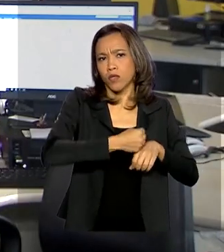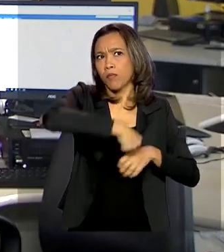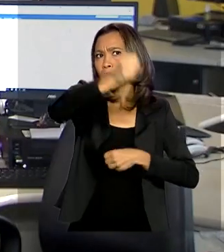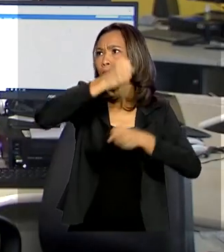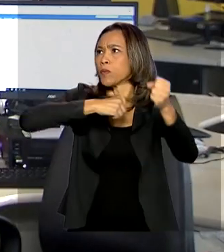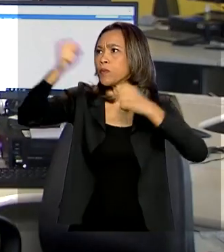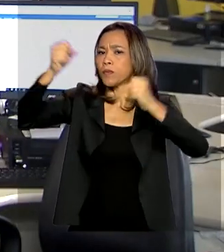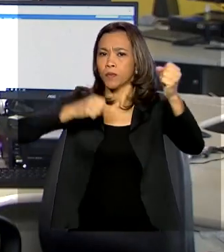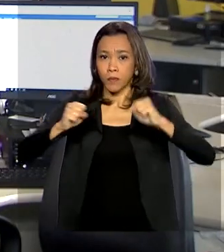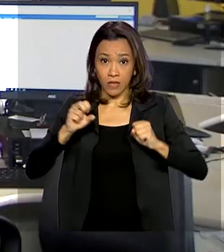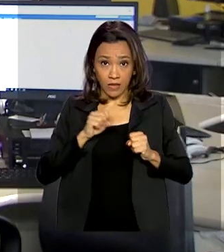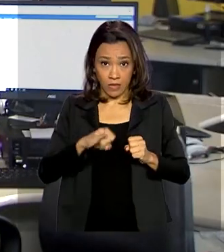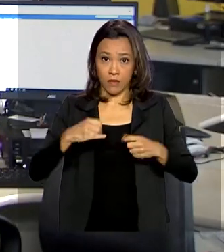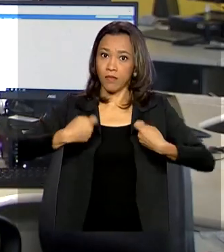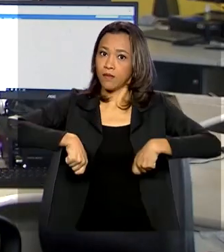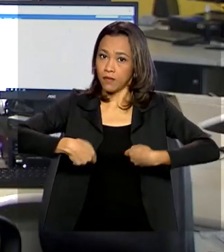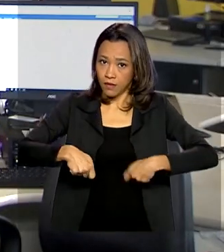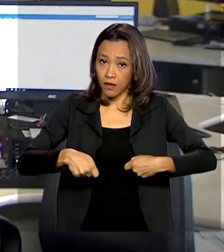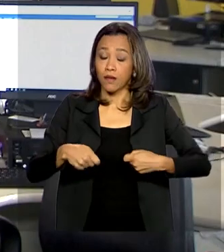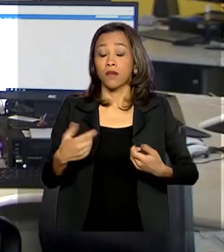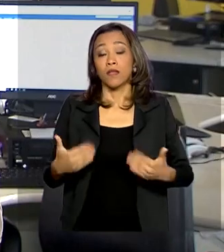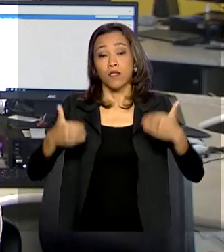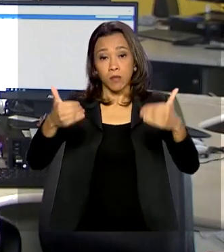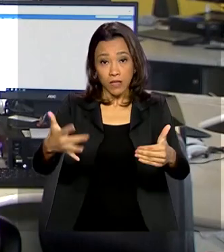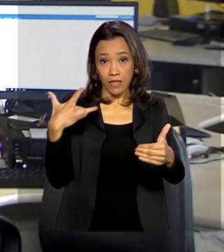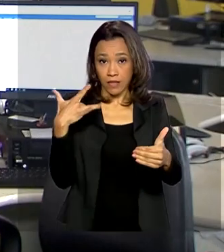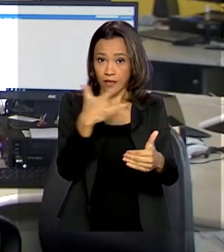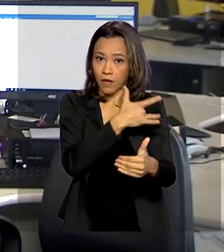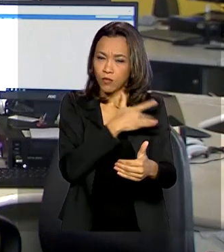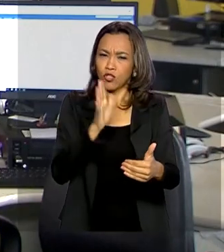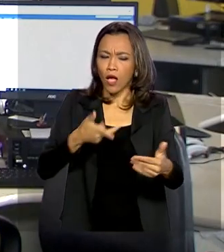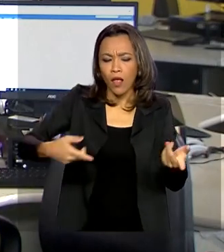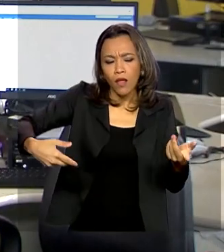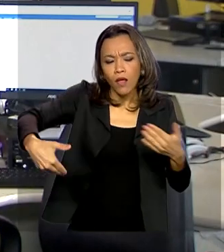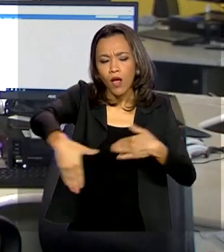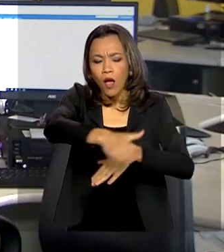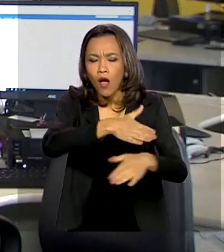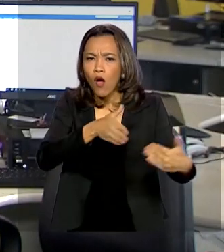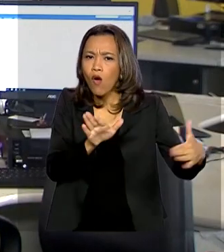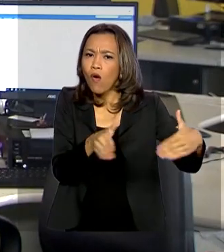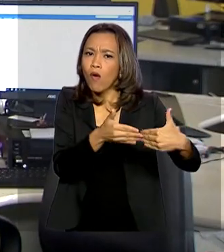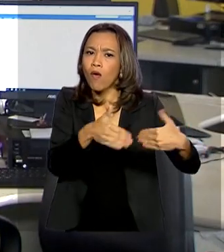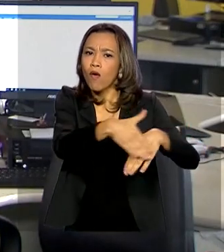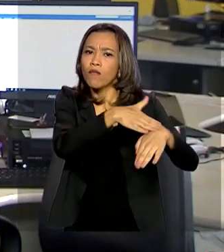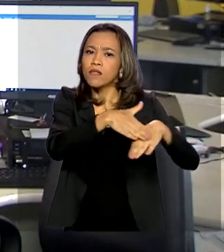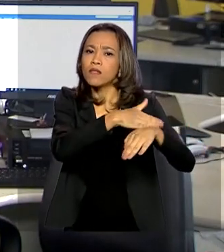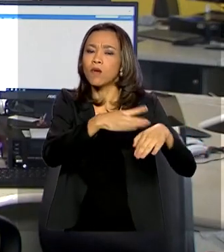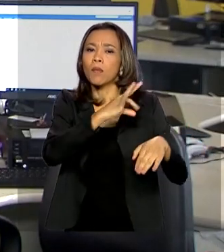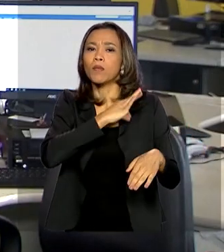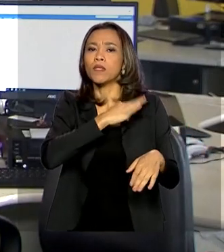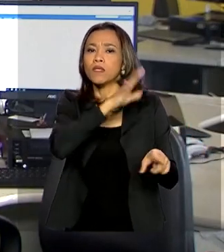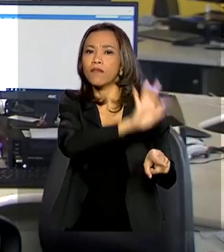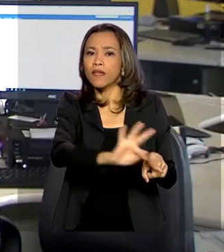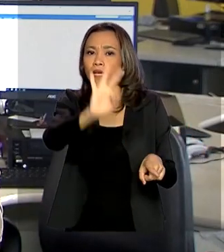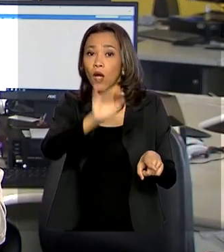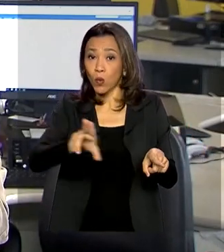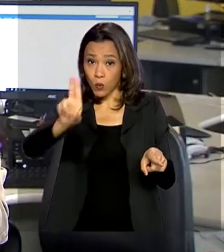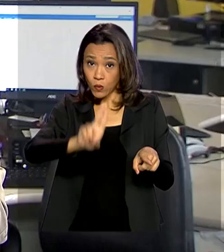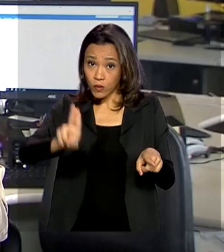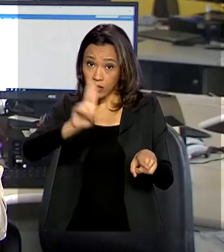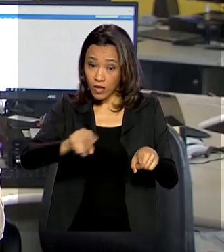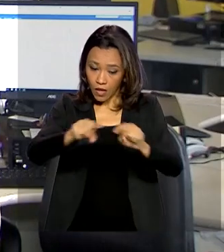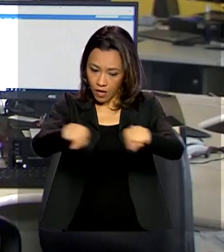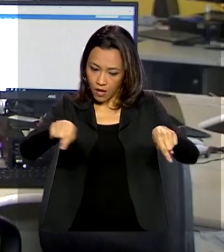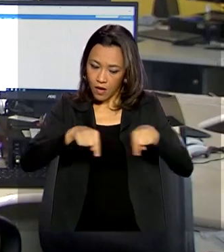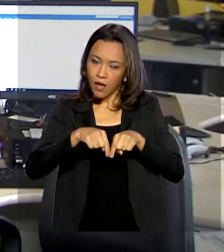conforme necessidade. E o Ministério da Saúde já está negociando com a Polícia Federal para utilizar a estrutura de laboratórios